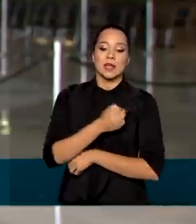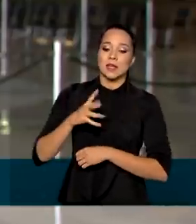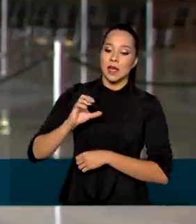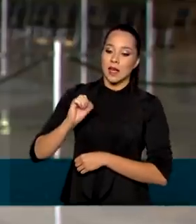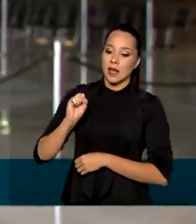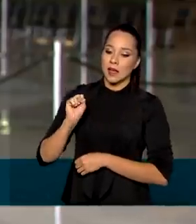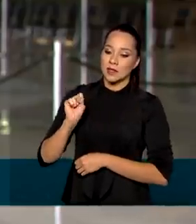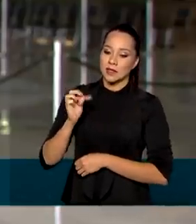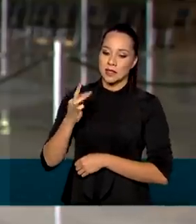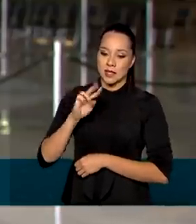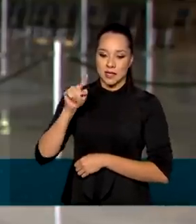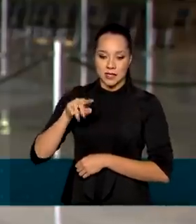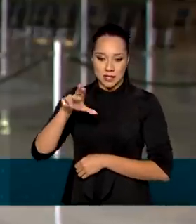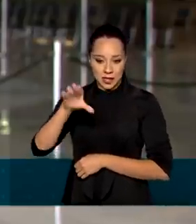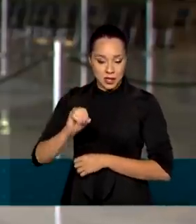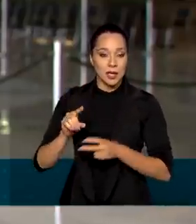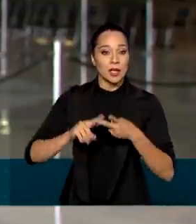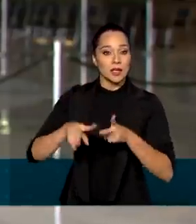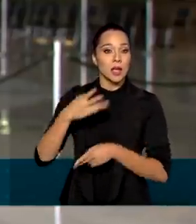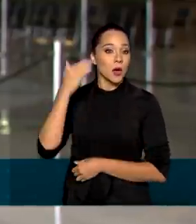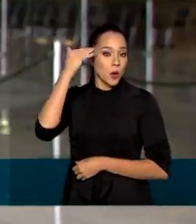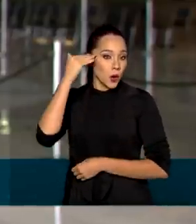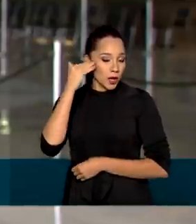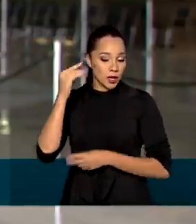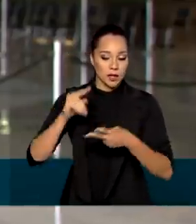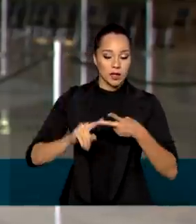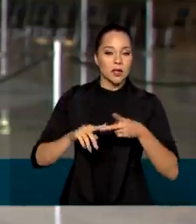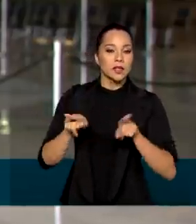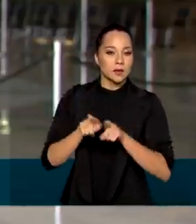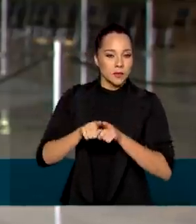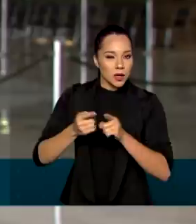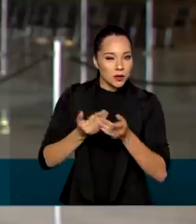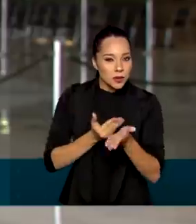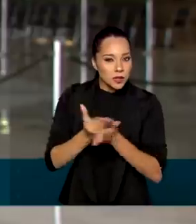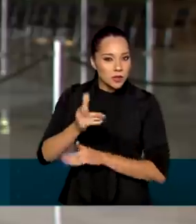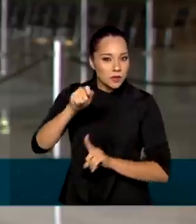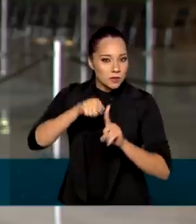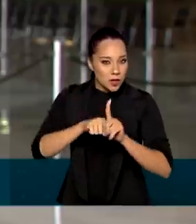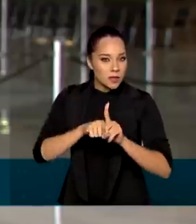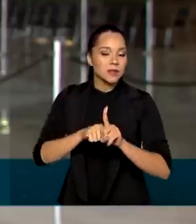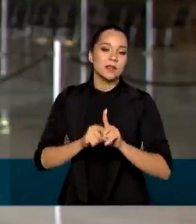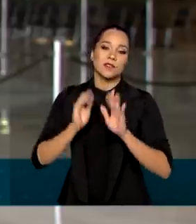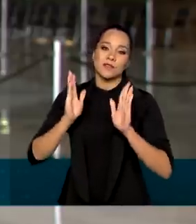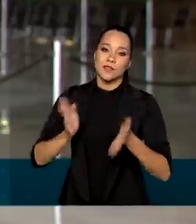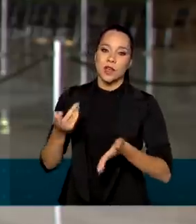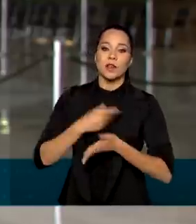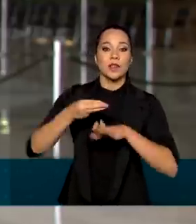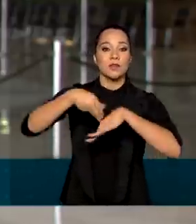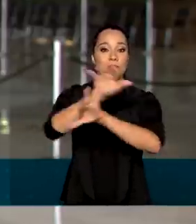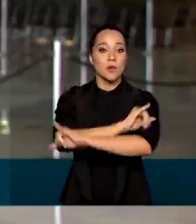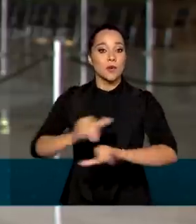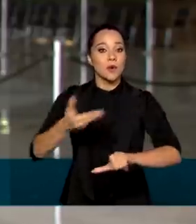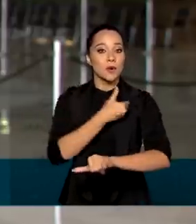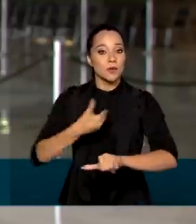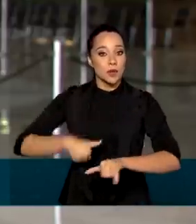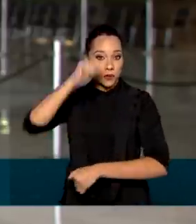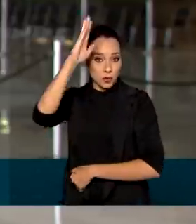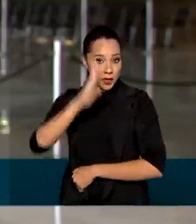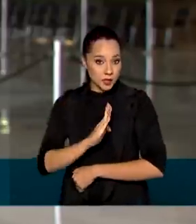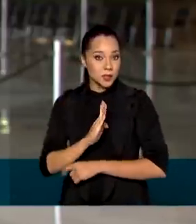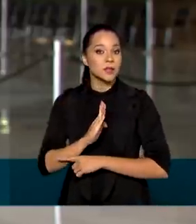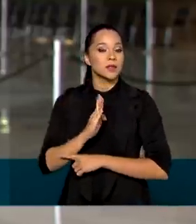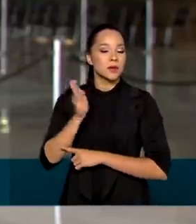Oxford produzidas na Coreia do Sul. E também no início deste mês, o consórcio também informou ao governo brasileiro